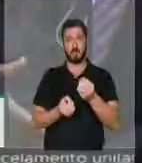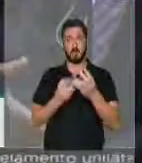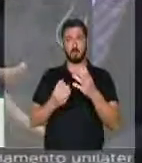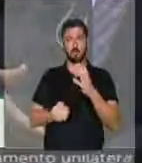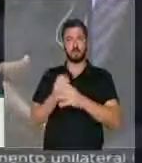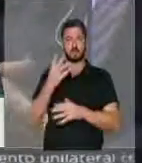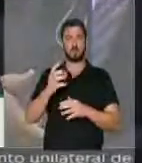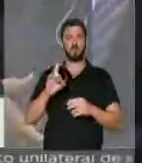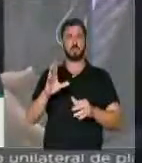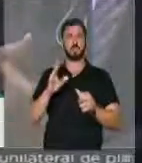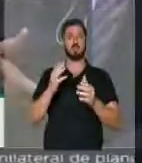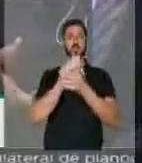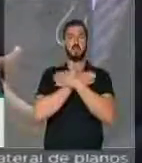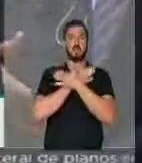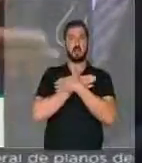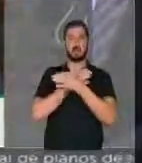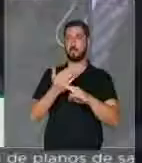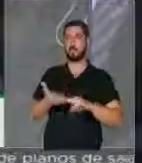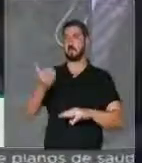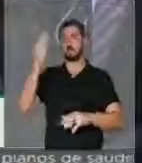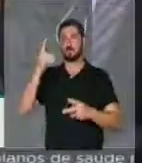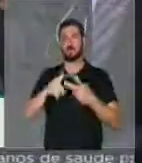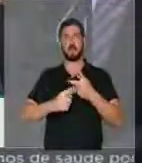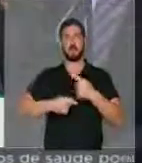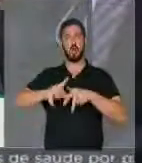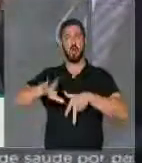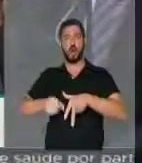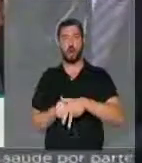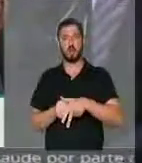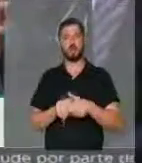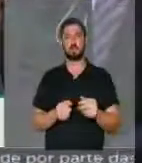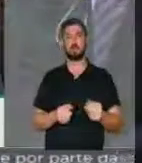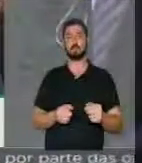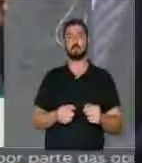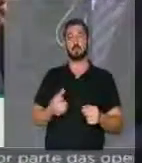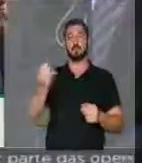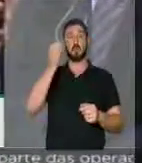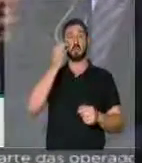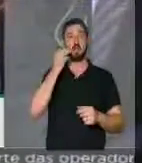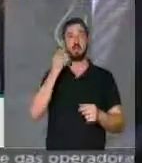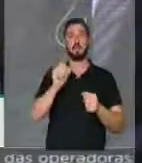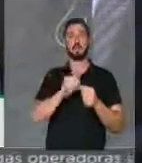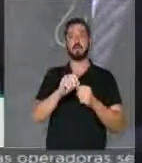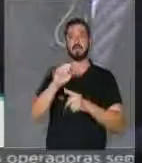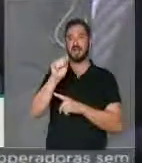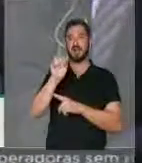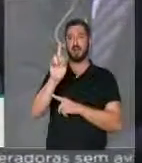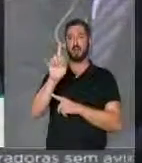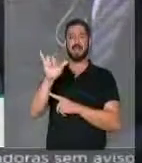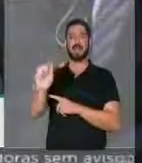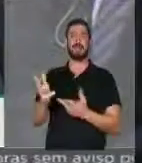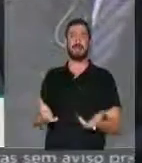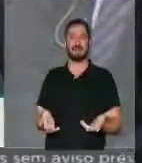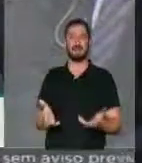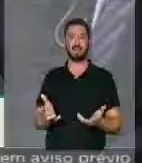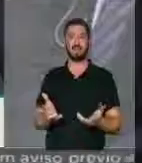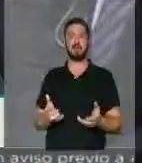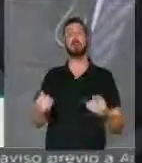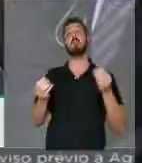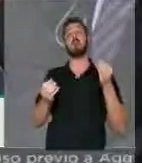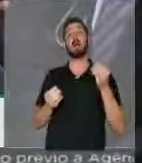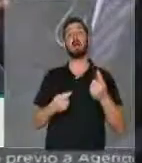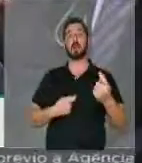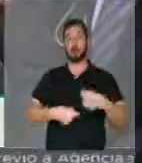desemprego, aumenta a corrupção, tenta fazer uma autarquia para quê?